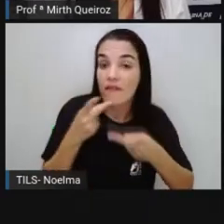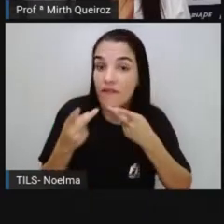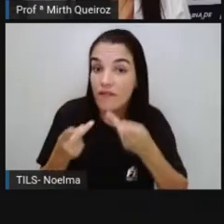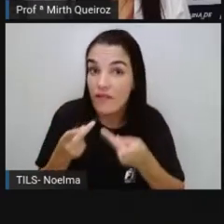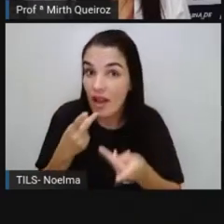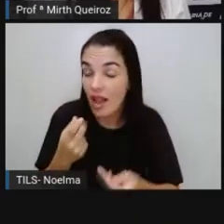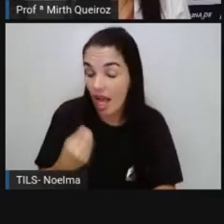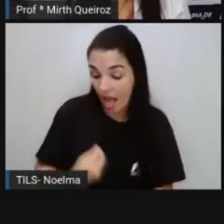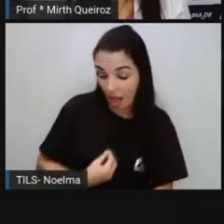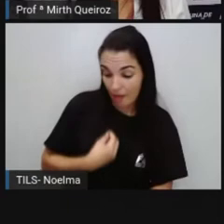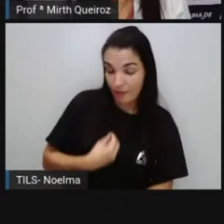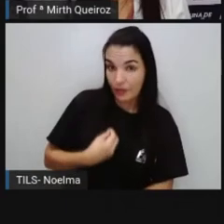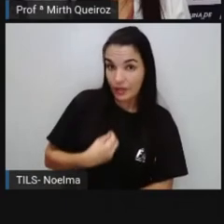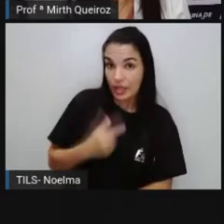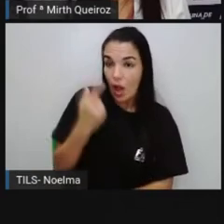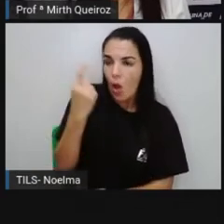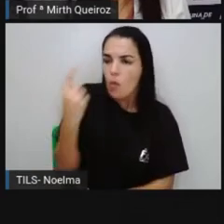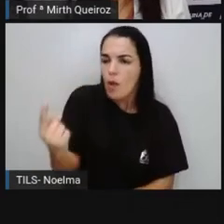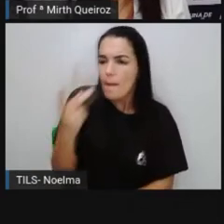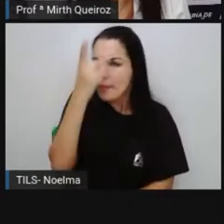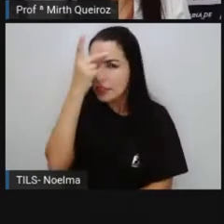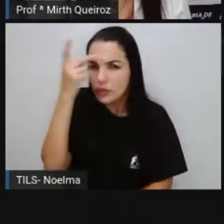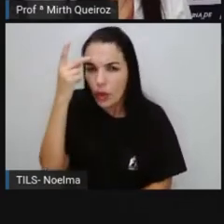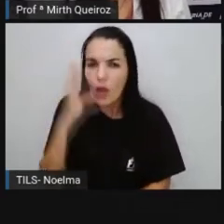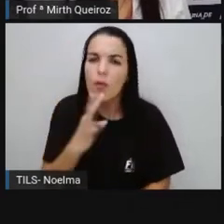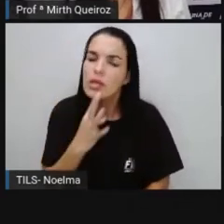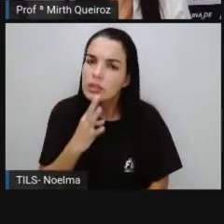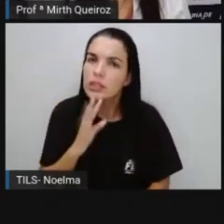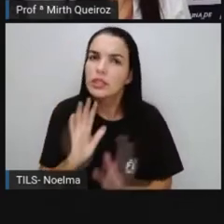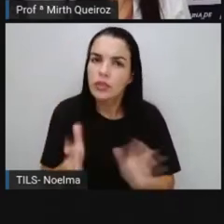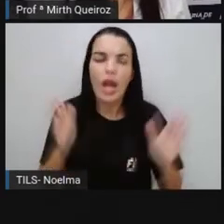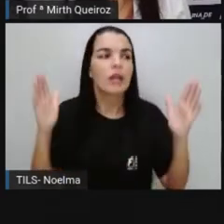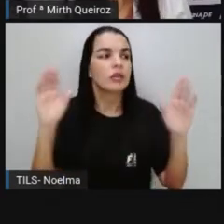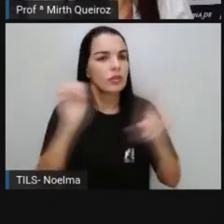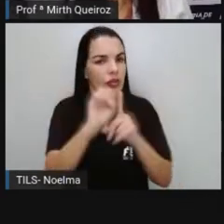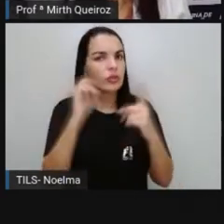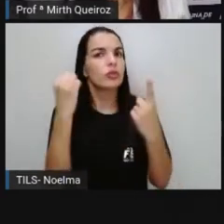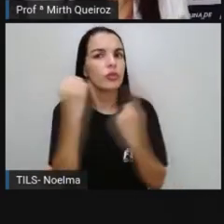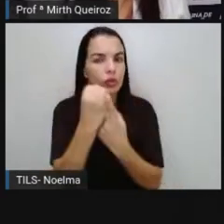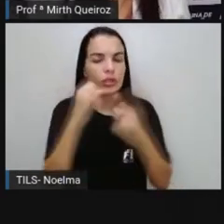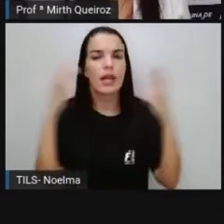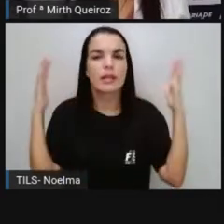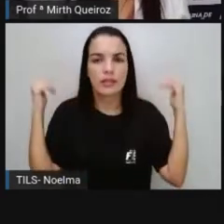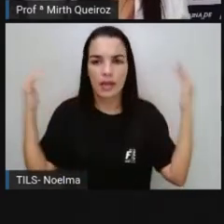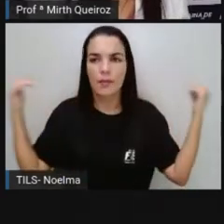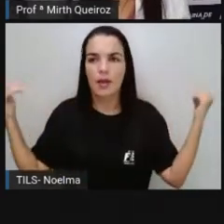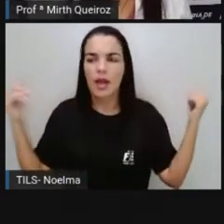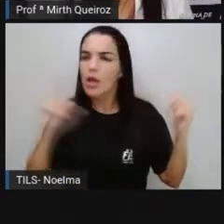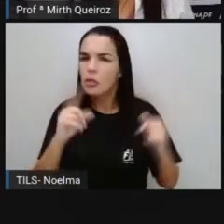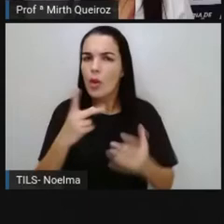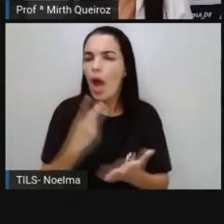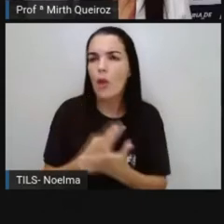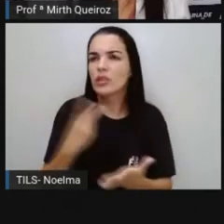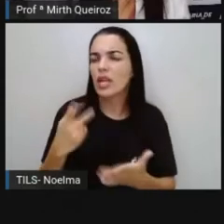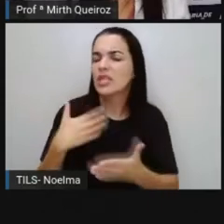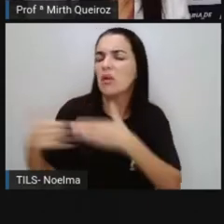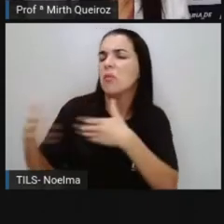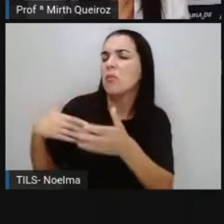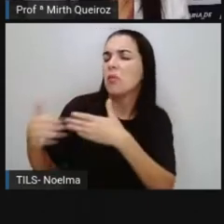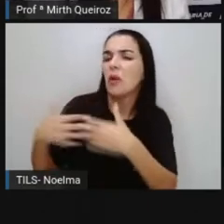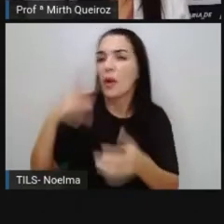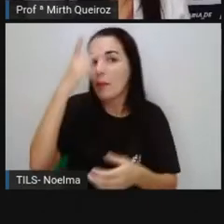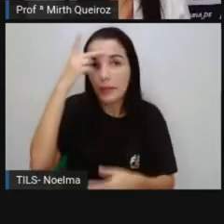a vida de determinada pessoa conhecida socialmente. Essas biografias não acontecem de uma hora para outra, contando a história de qualquer